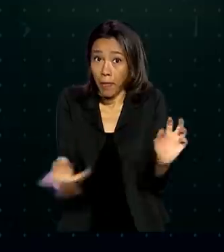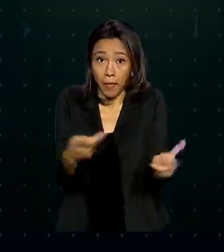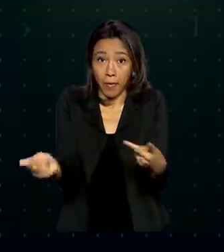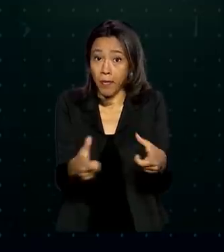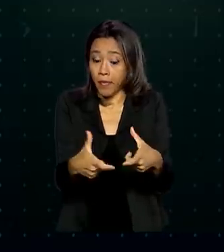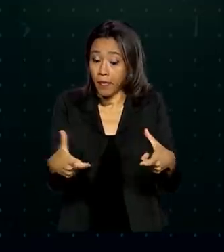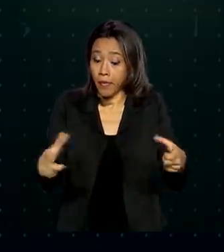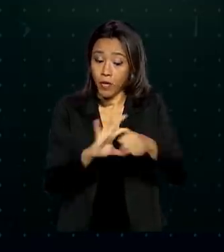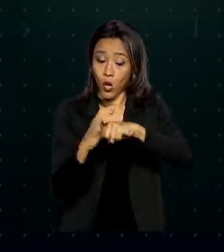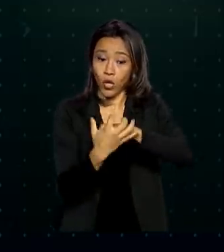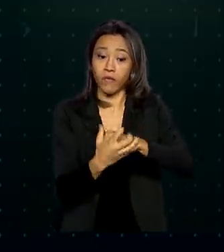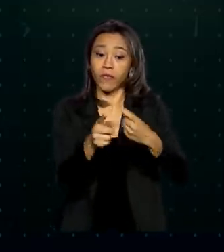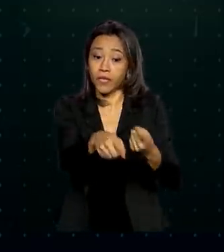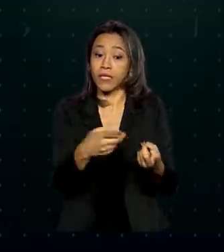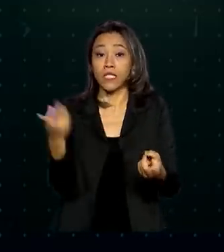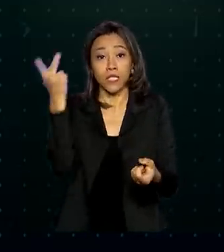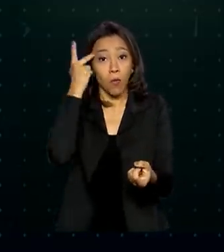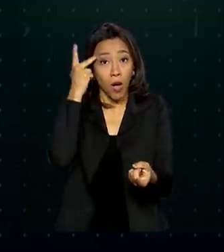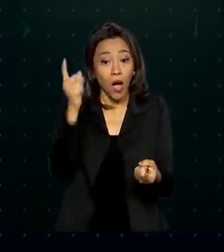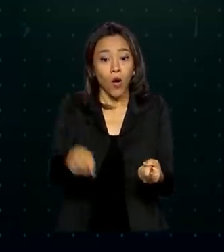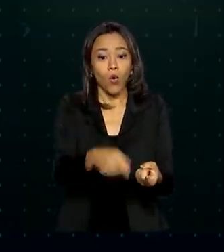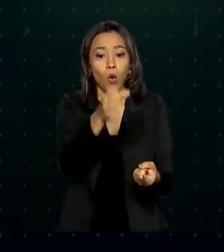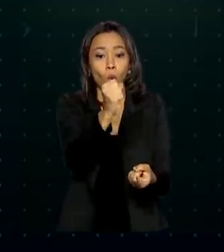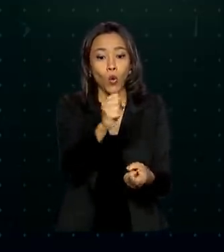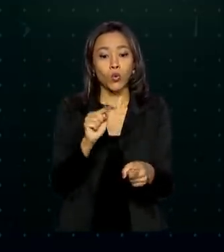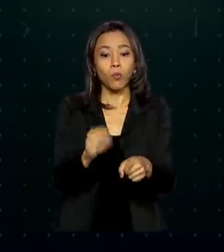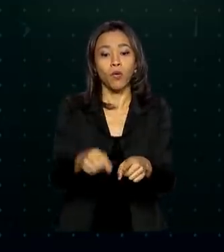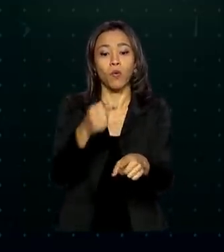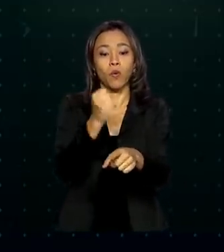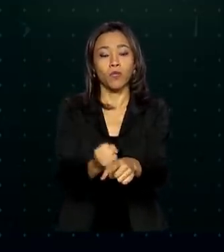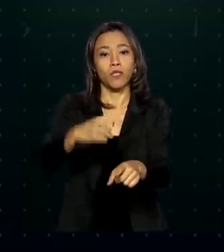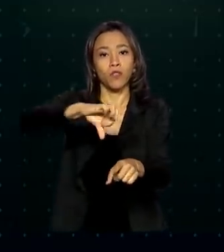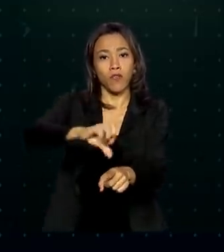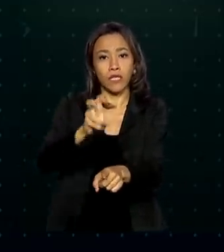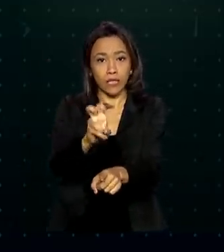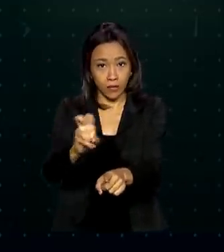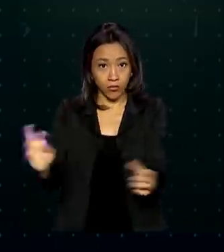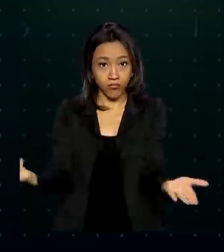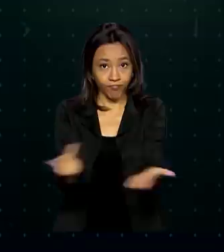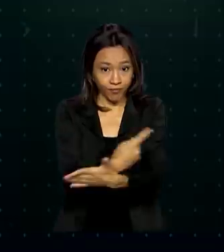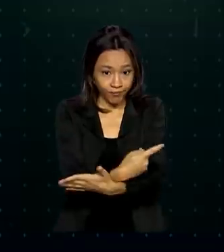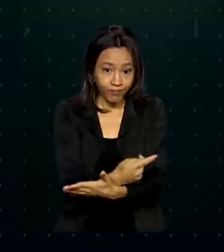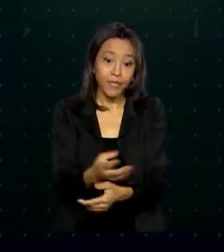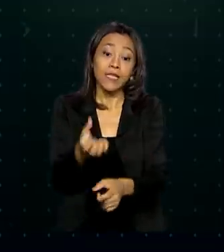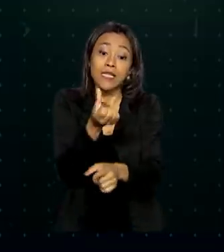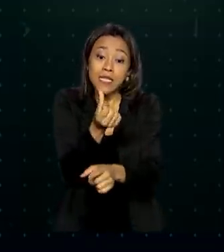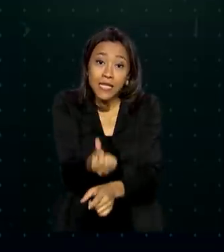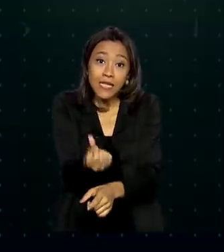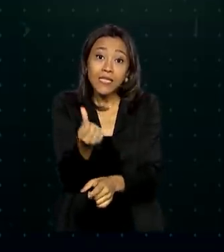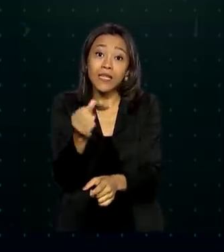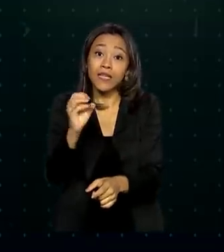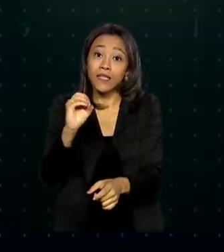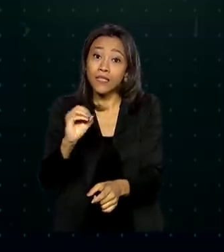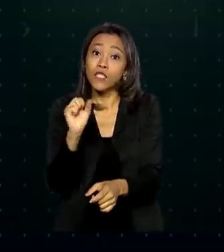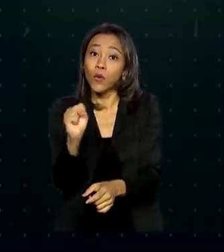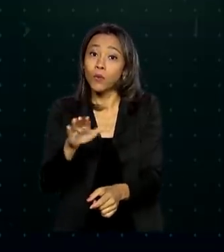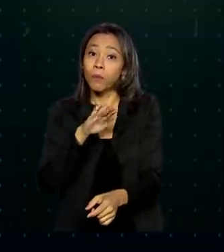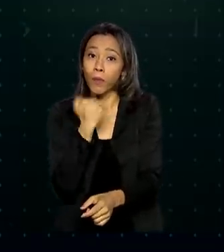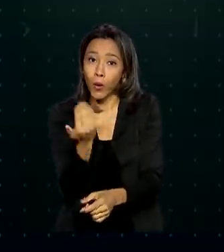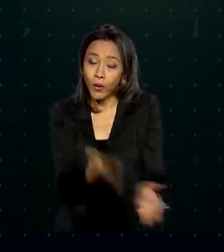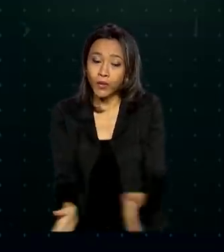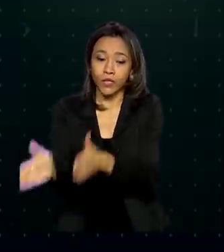confirmados são São Paulo, com 8.895 casos e 608 mortes.